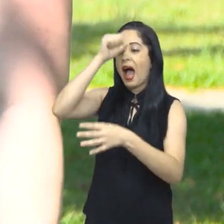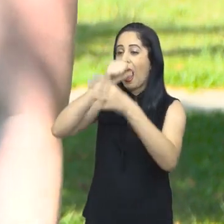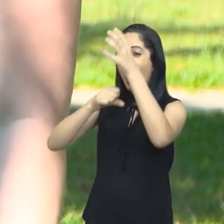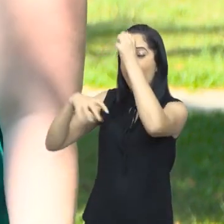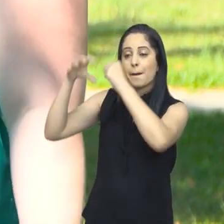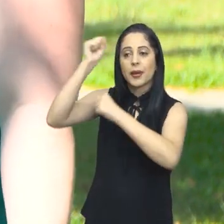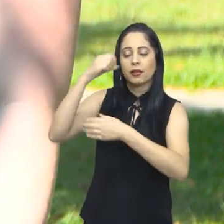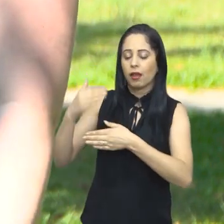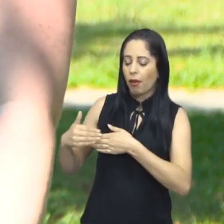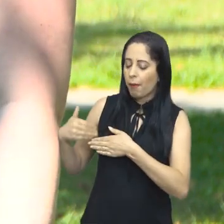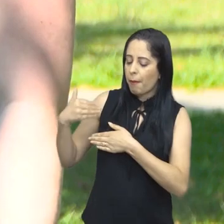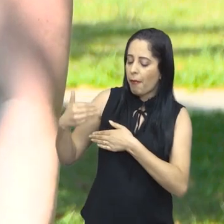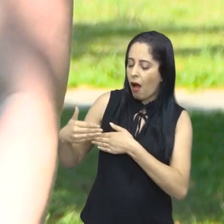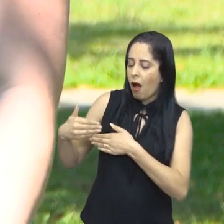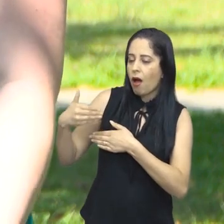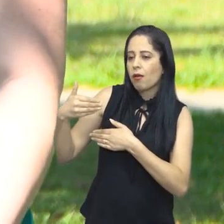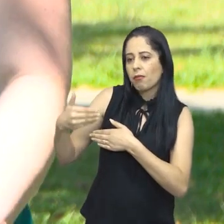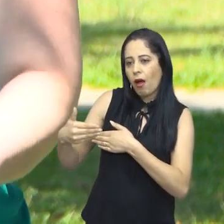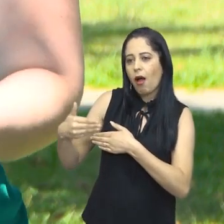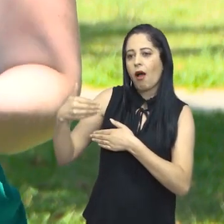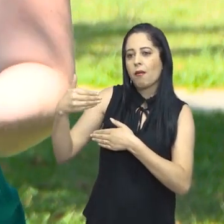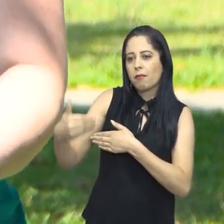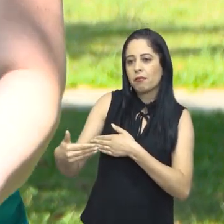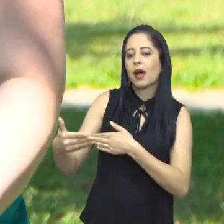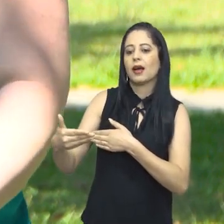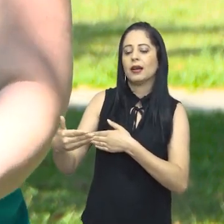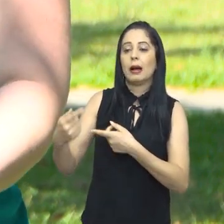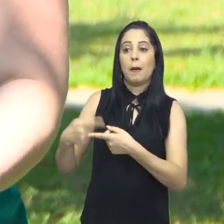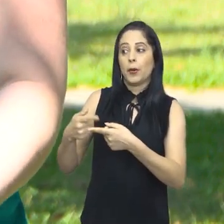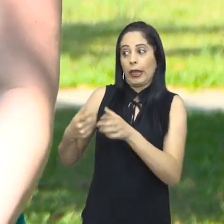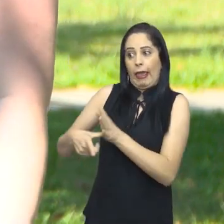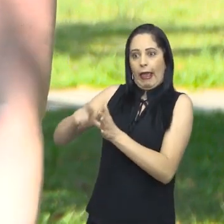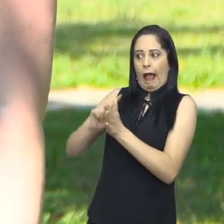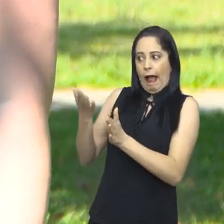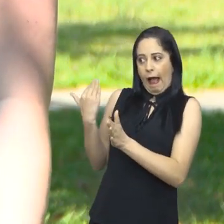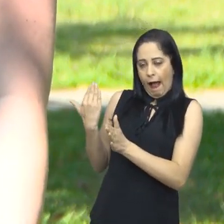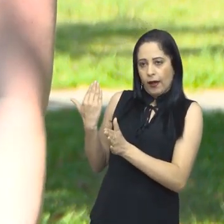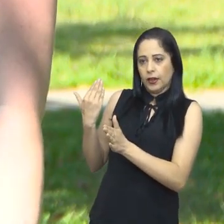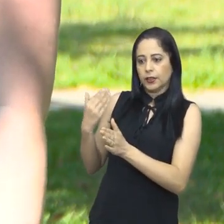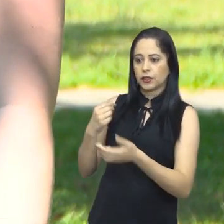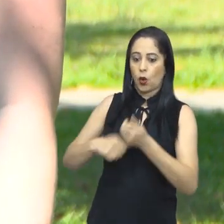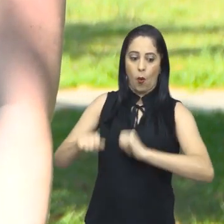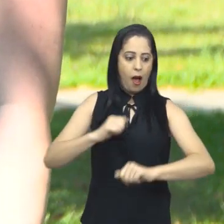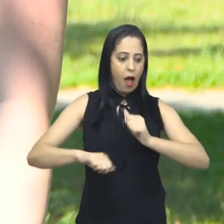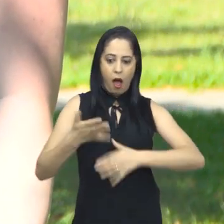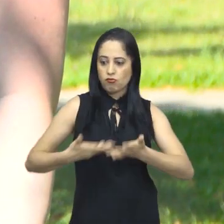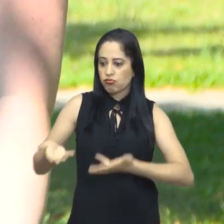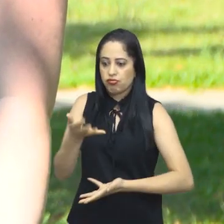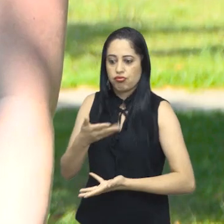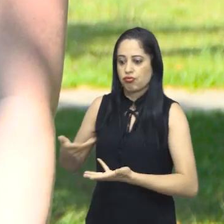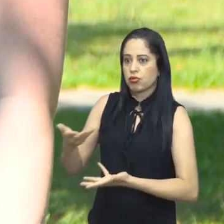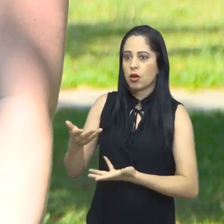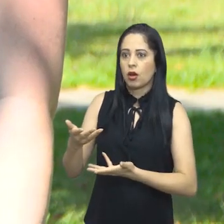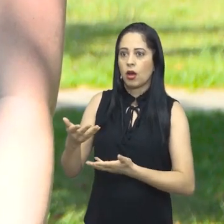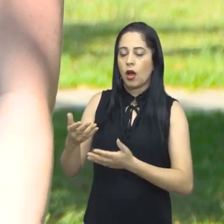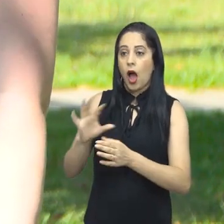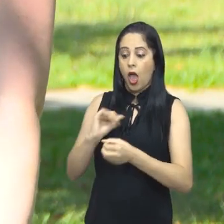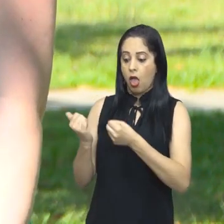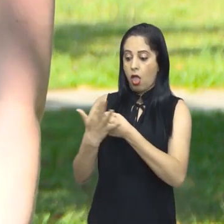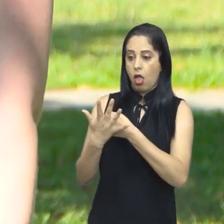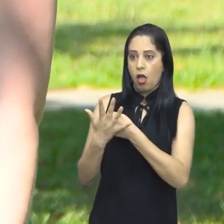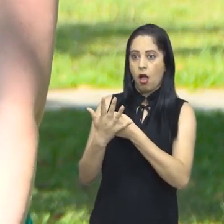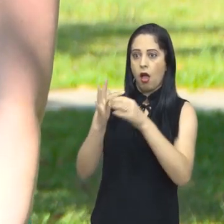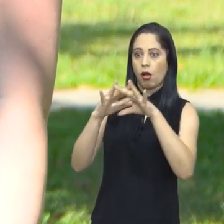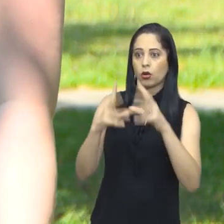devagar. Então, assim, a gente acostuma já ser agitado no dia a dia, em casa, com as crianças e aí eu tinha que ir fazendo aos